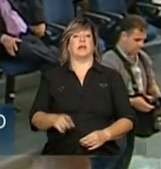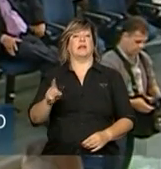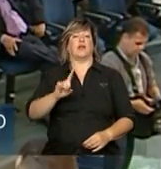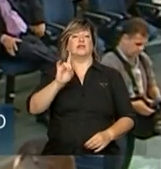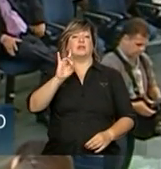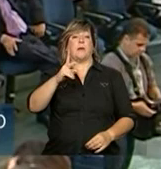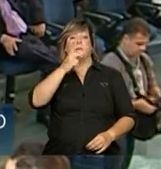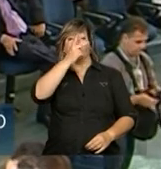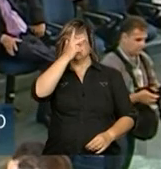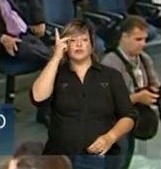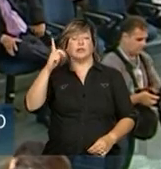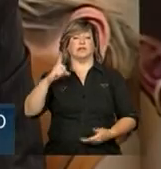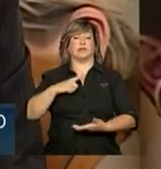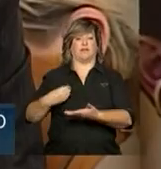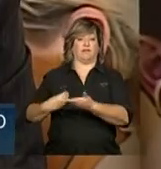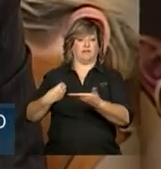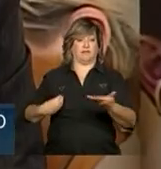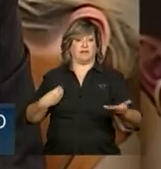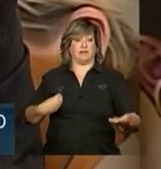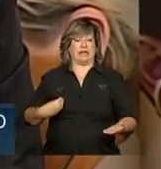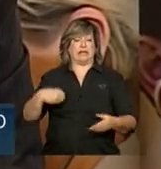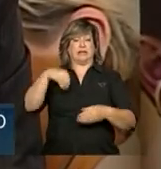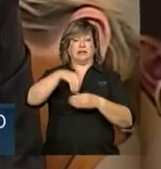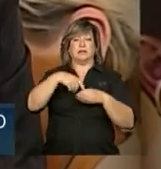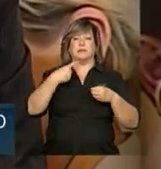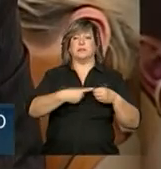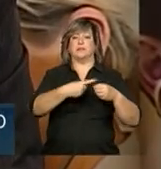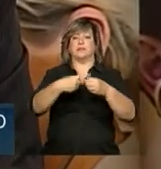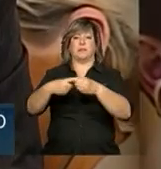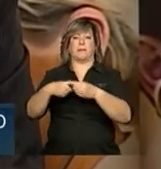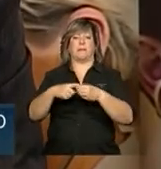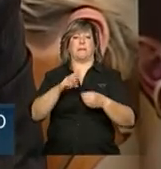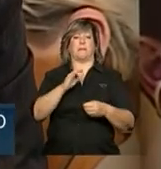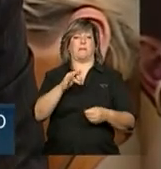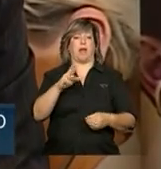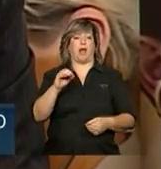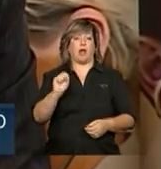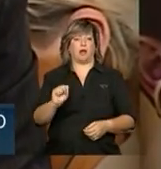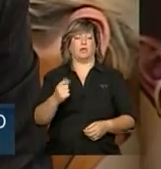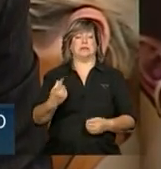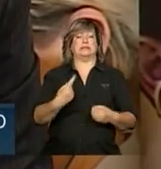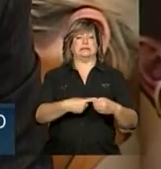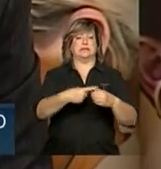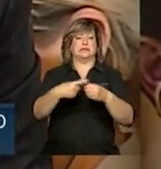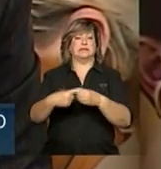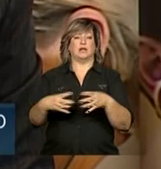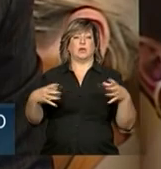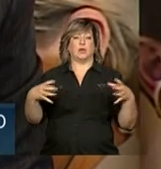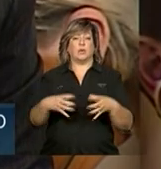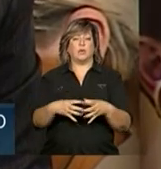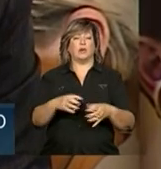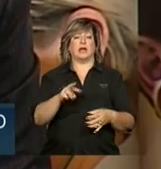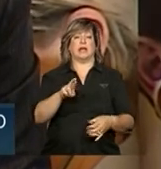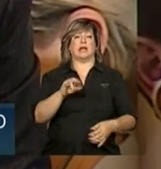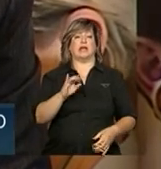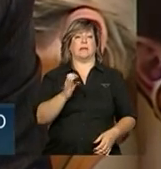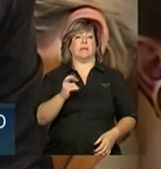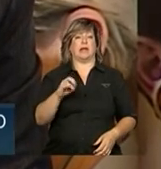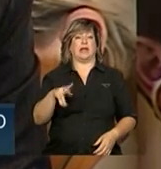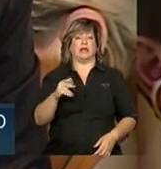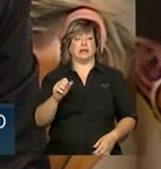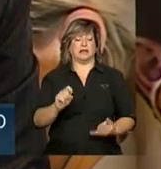pessoas que vivem nos bairros, nas cidades, nas comunidades ribeirinhas, comunidades